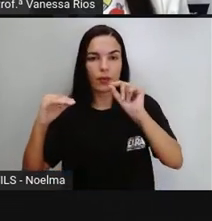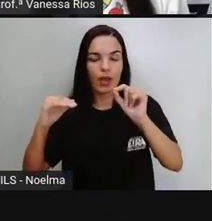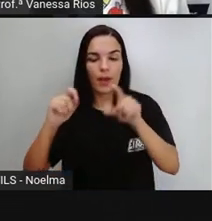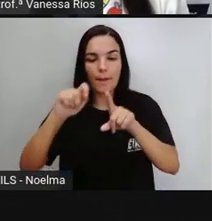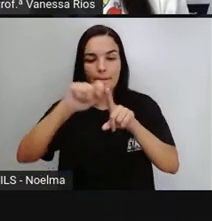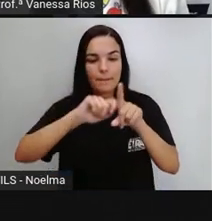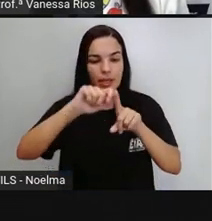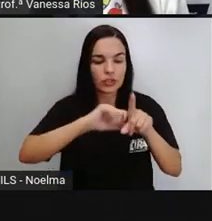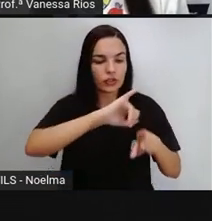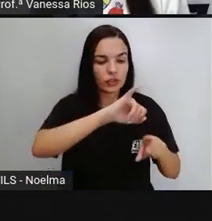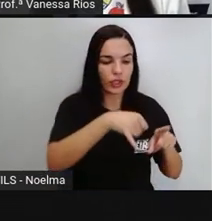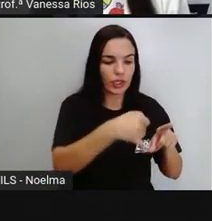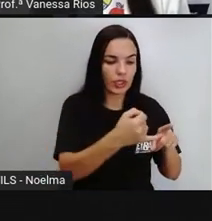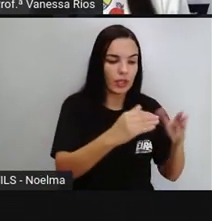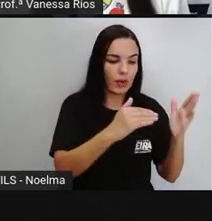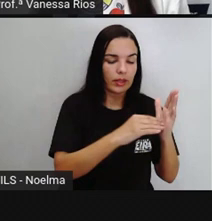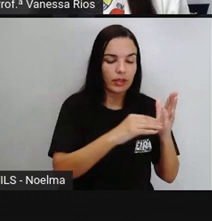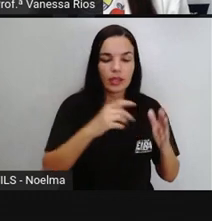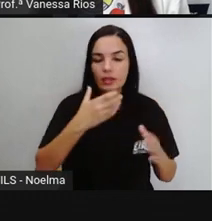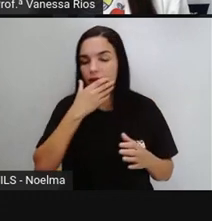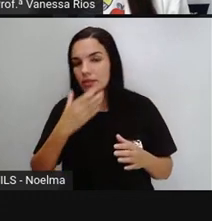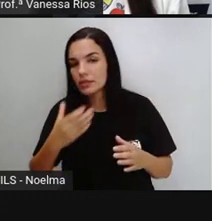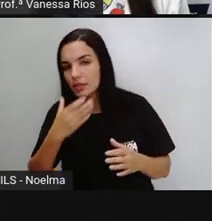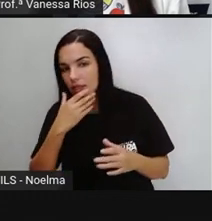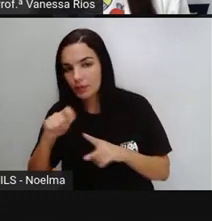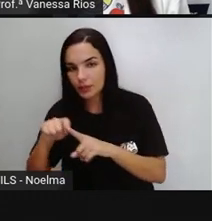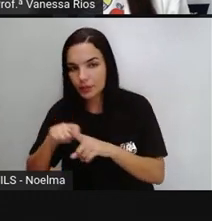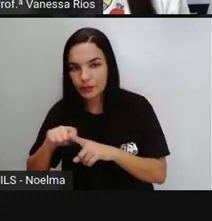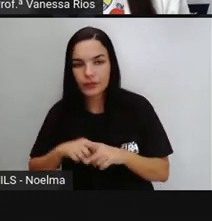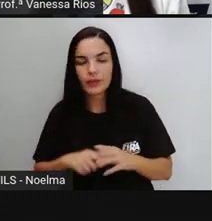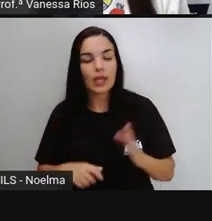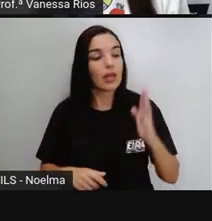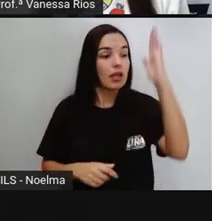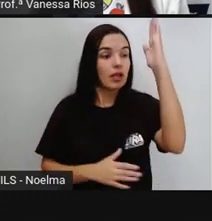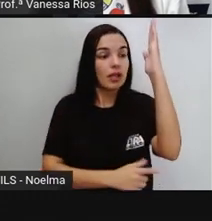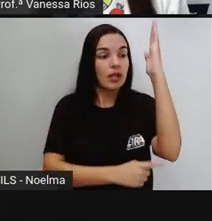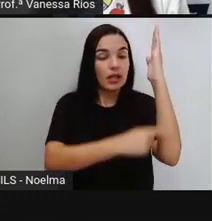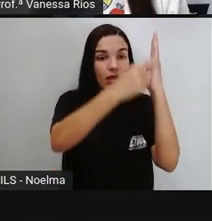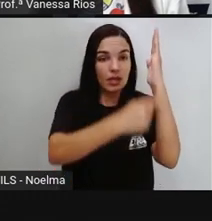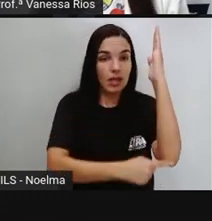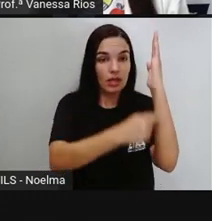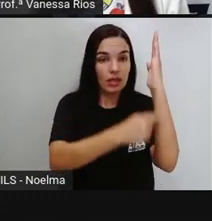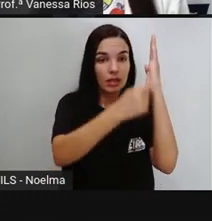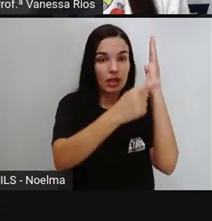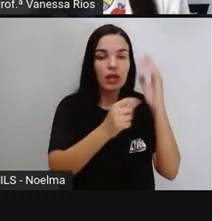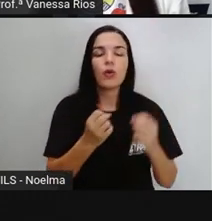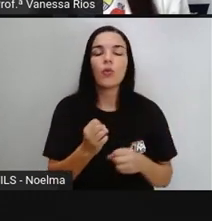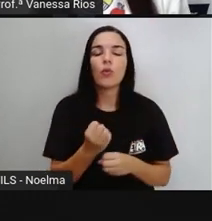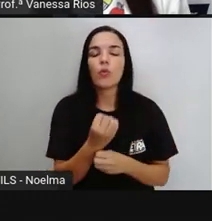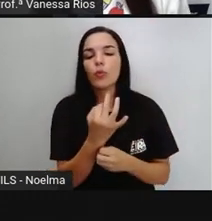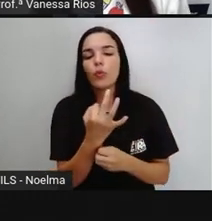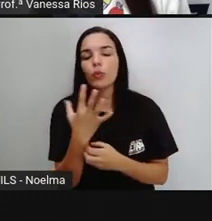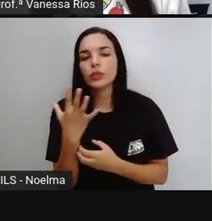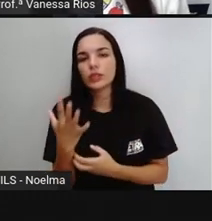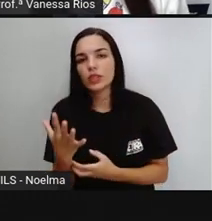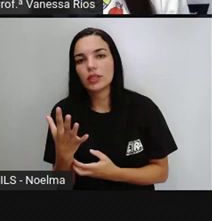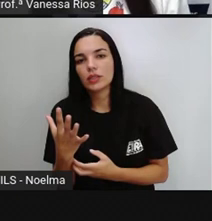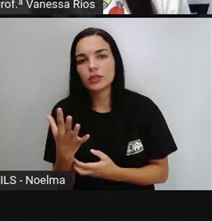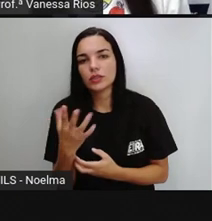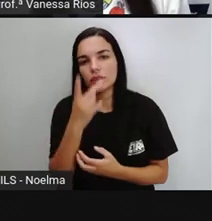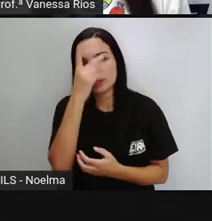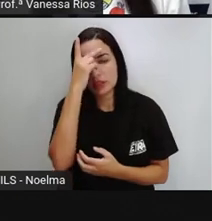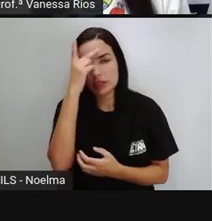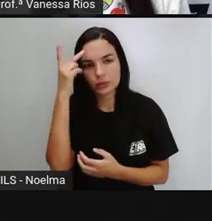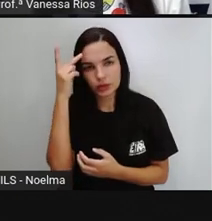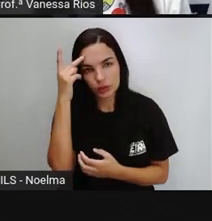janeiro até dezembro. E aqui, ó, na vertical, os valores que correspondem aí aos